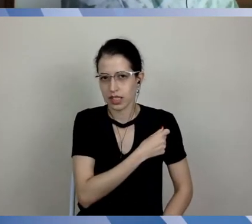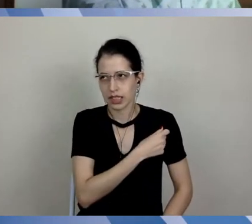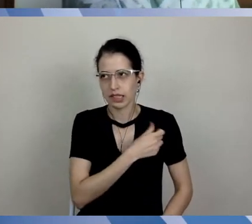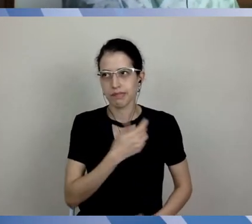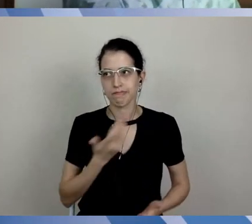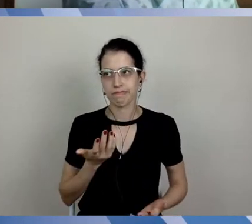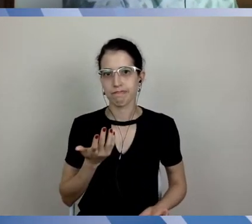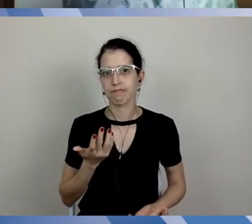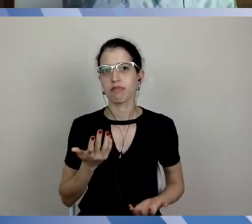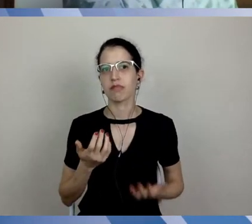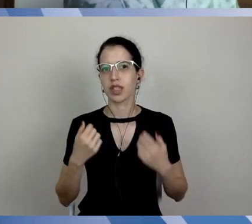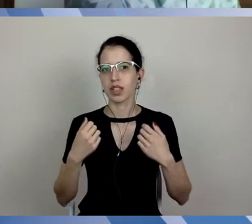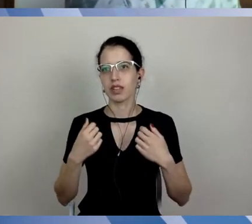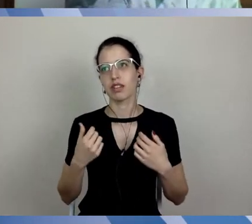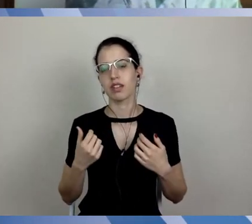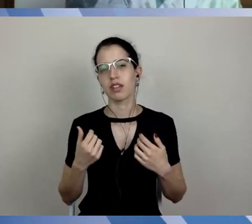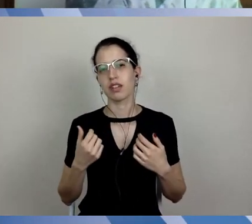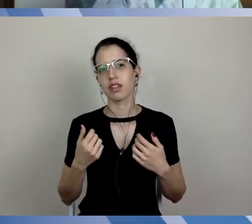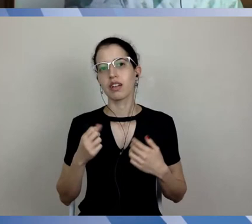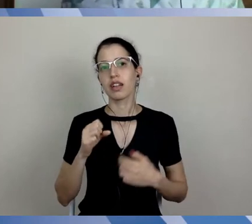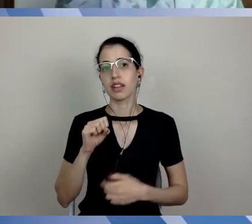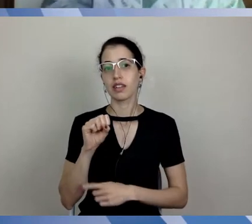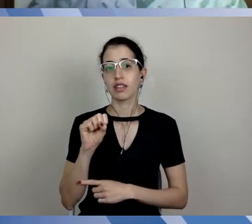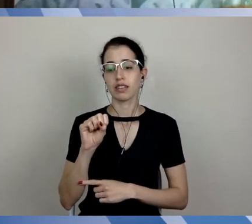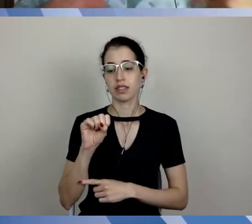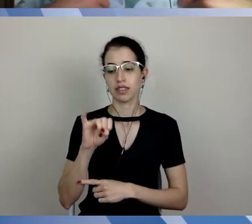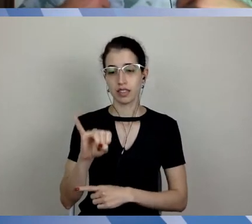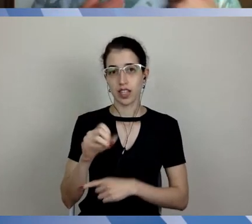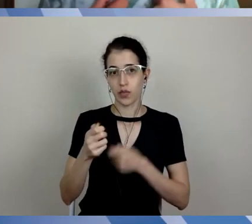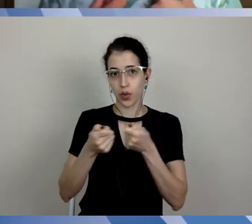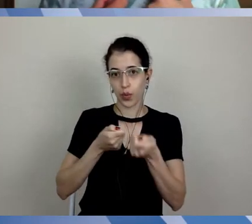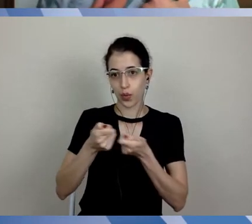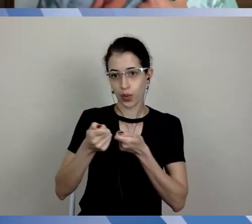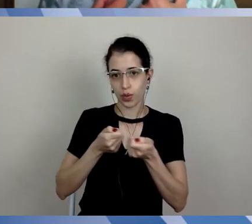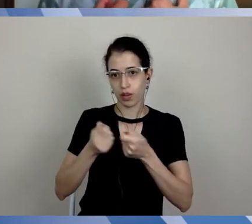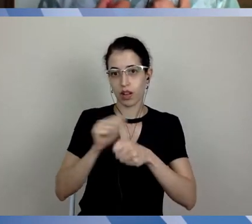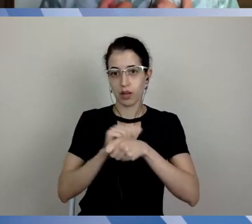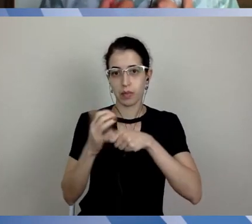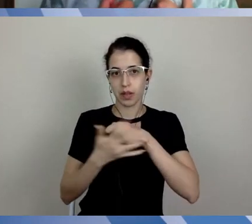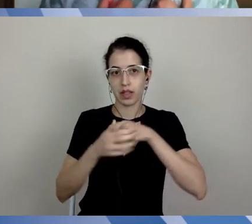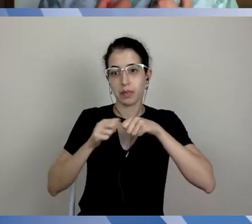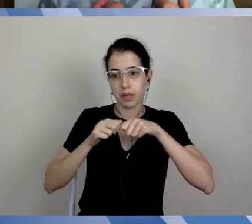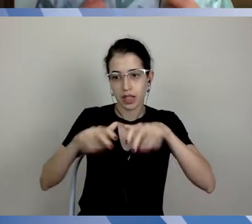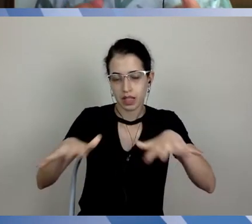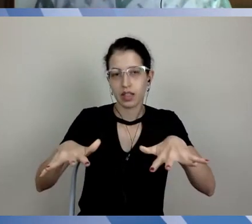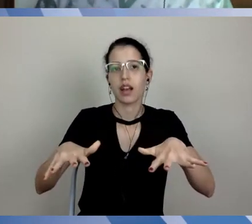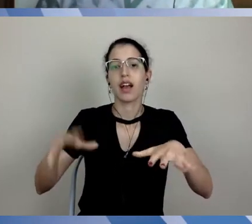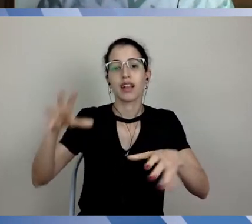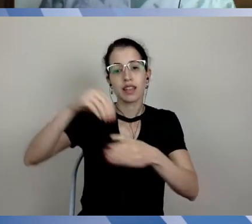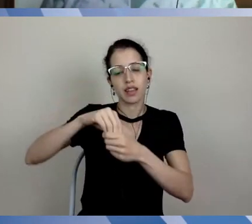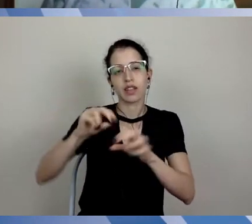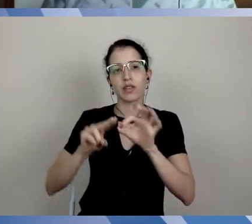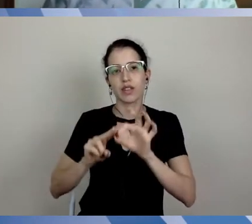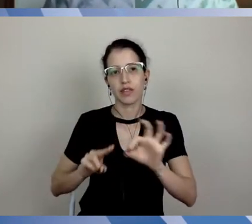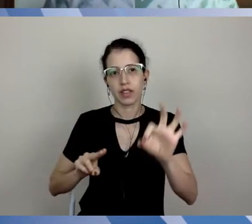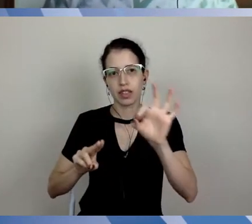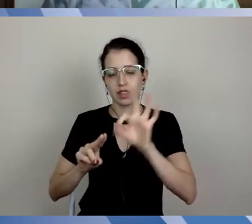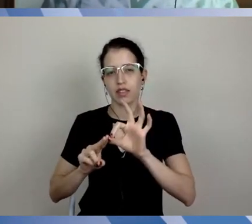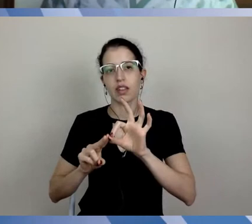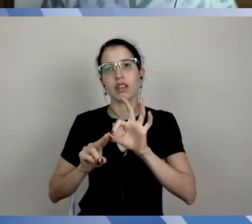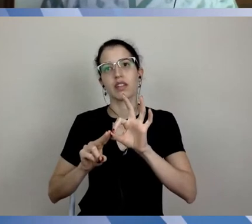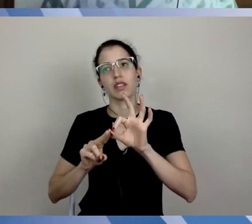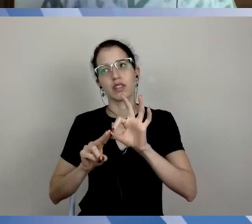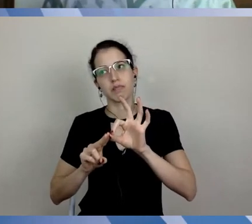contribuir para a contenção da transmissão do vírus na comunidade e apenas fosse vacinar individualmente as pessoas. Então, a